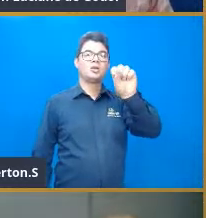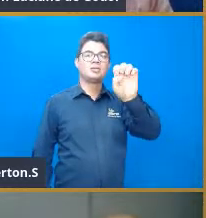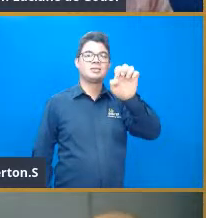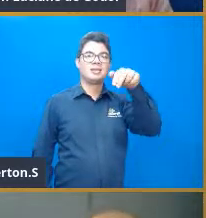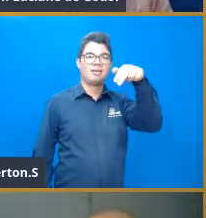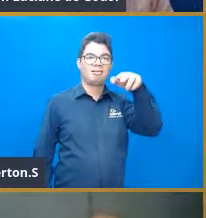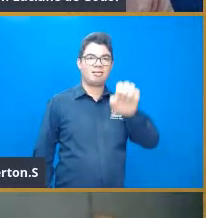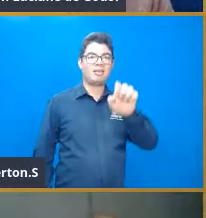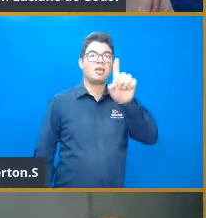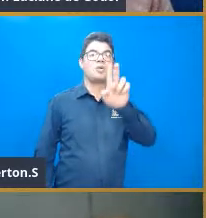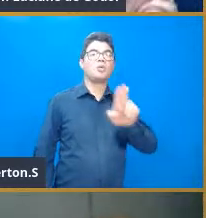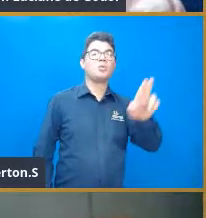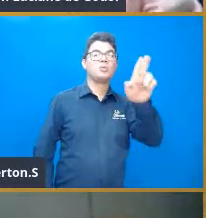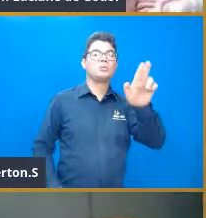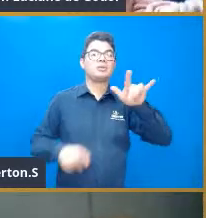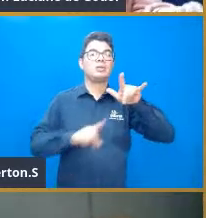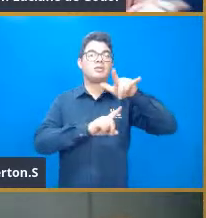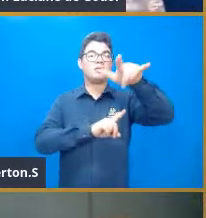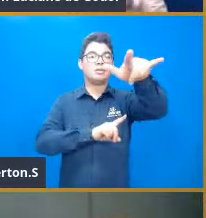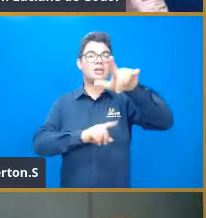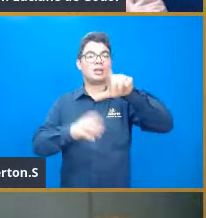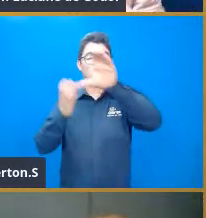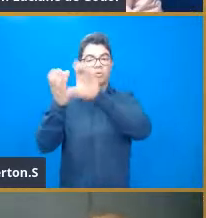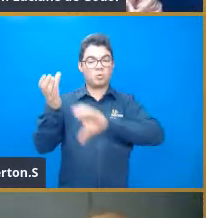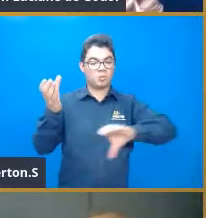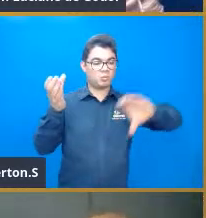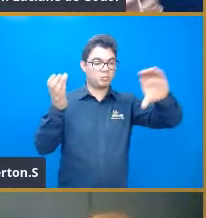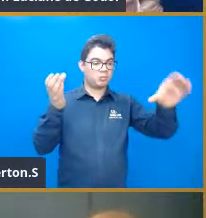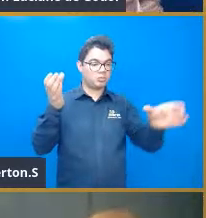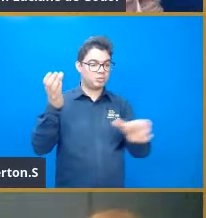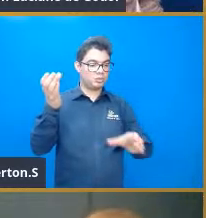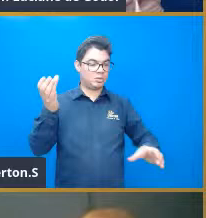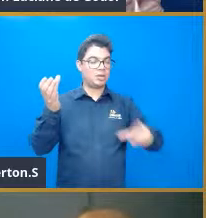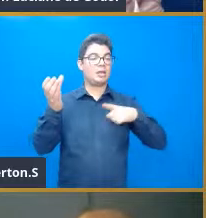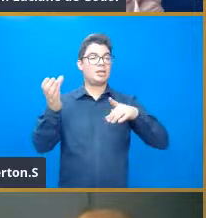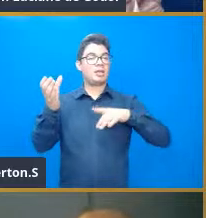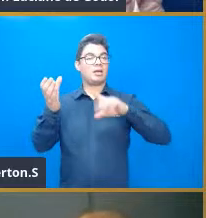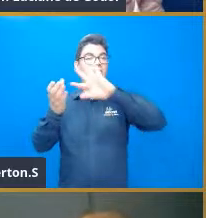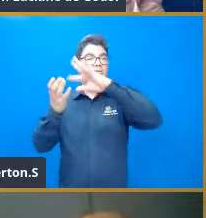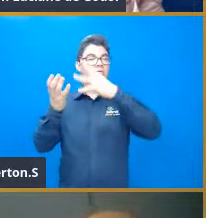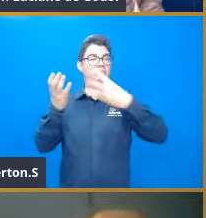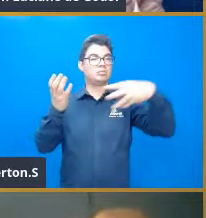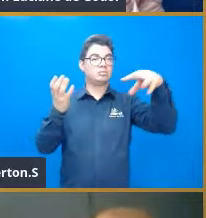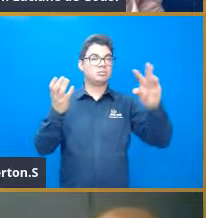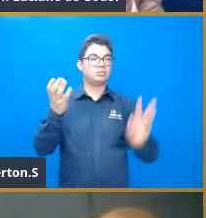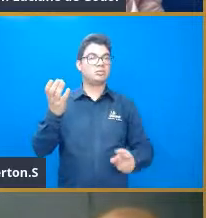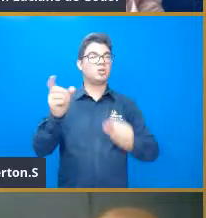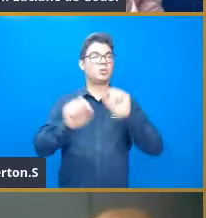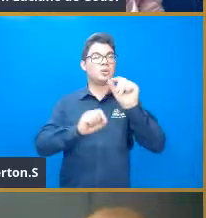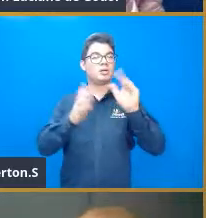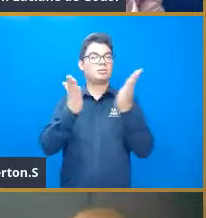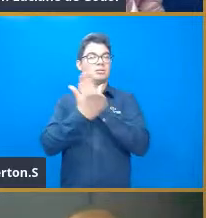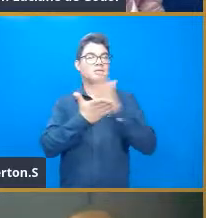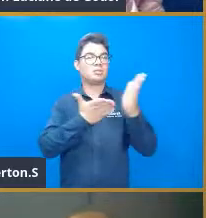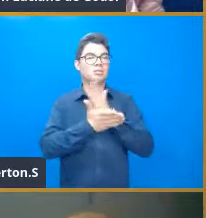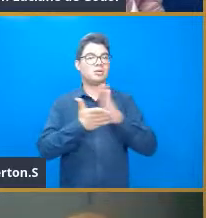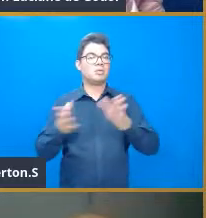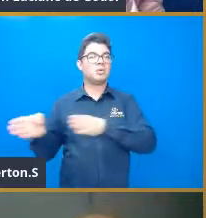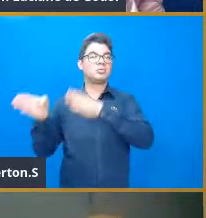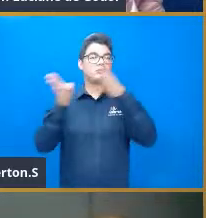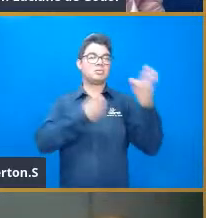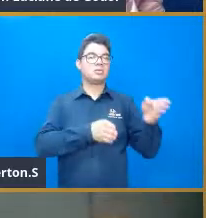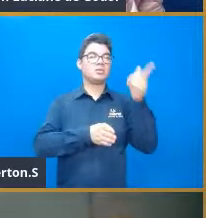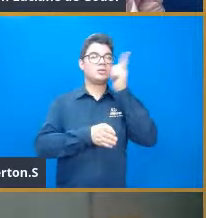com argila, e aí o querosene passa e tem ali os seus poluentes, né? Que são removidos por esse processo. Só que acontece,